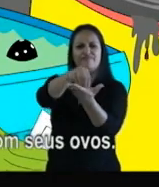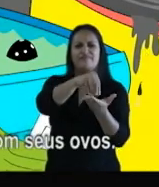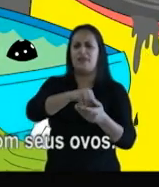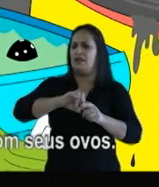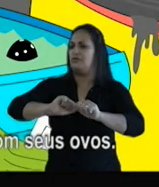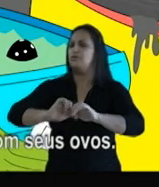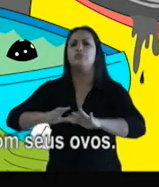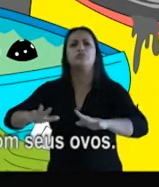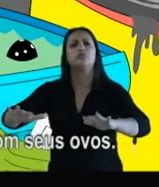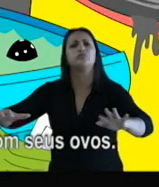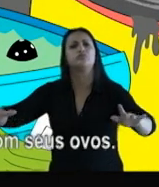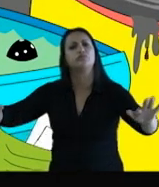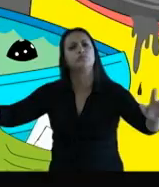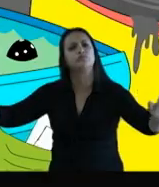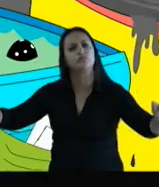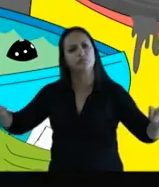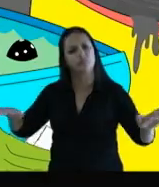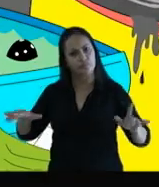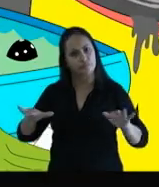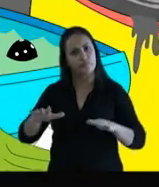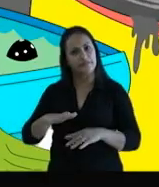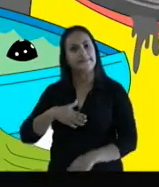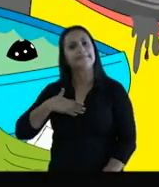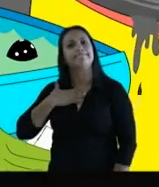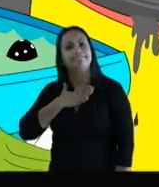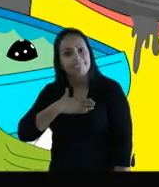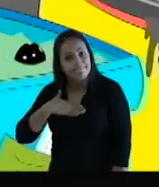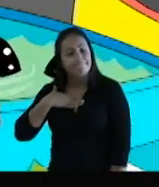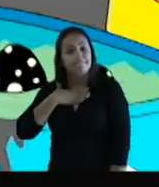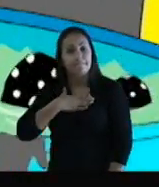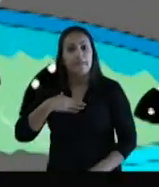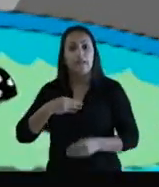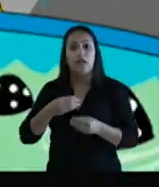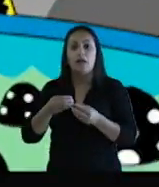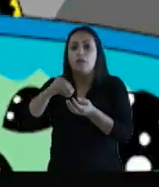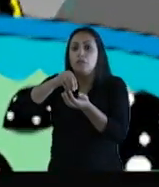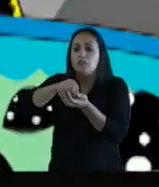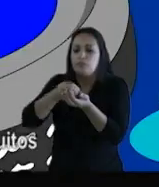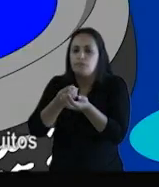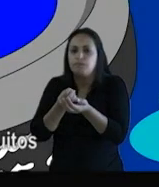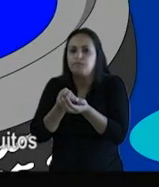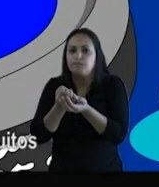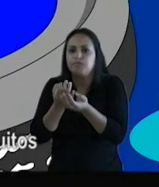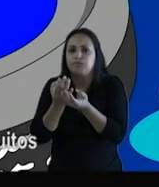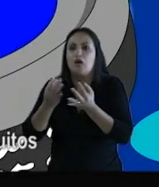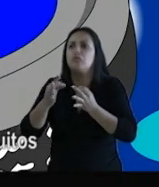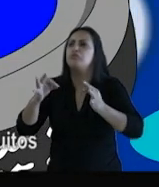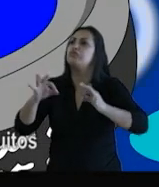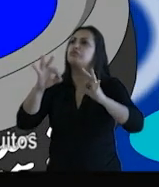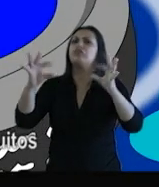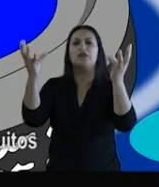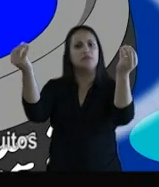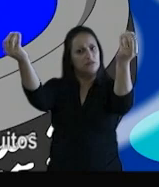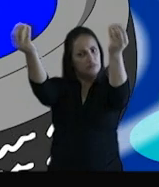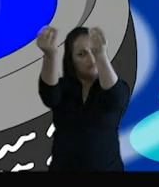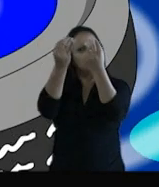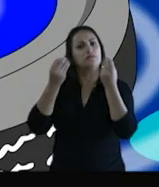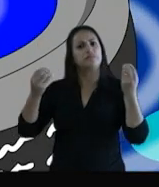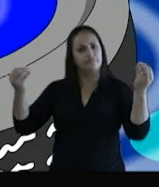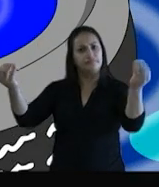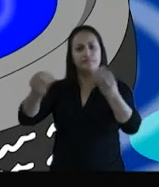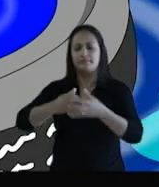toda a cidade com seus ovos. E estava, era mesmo, satisfeita, pois logo nasceriam mais mosquitos